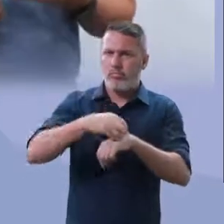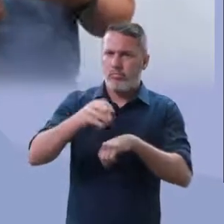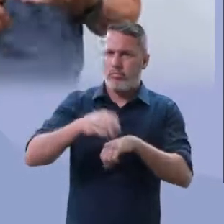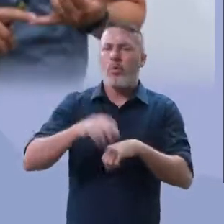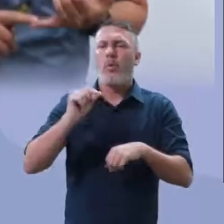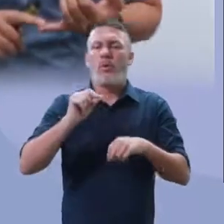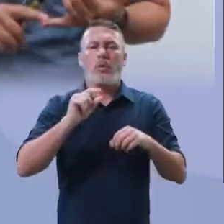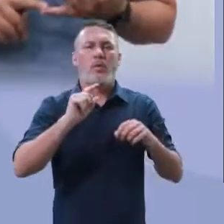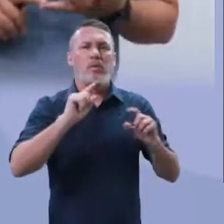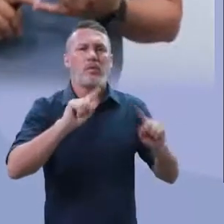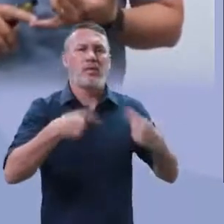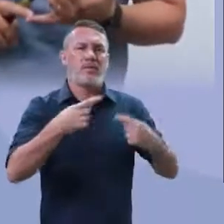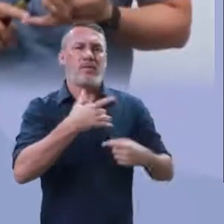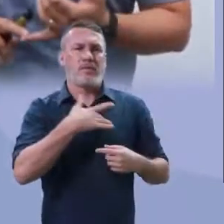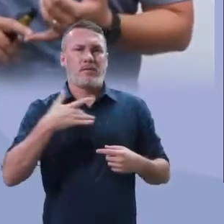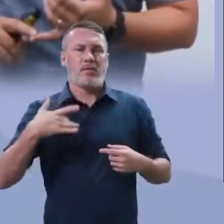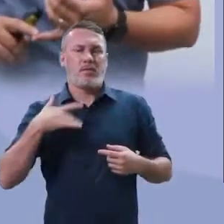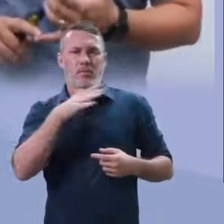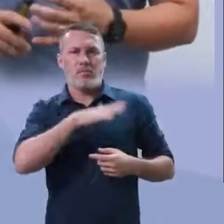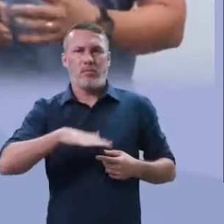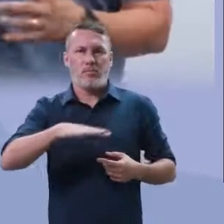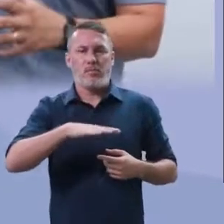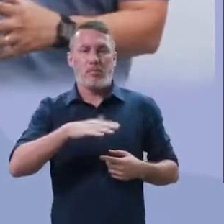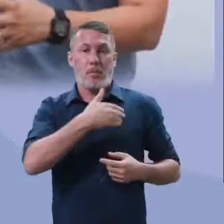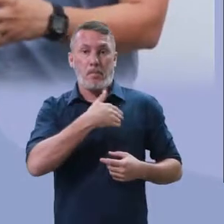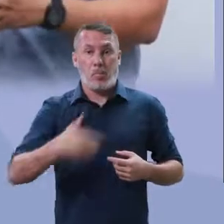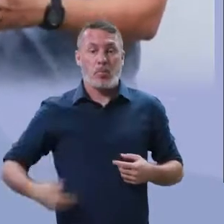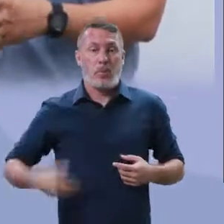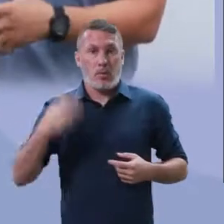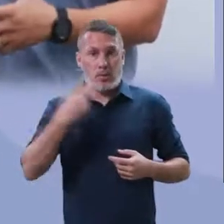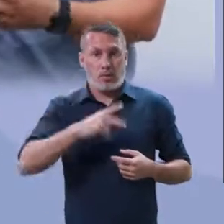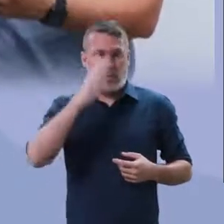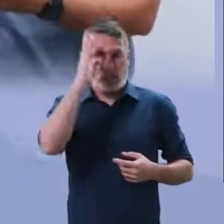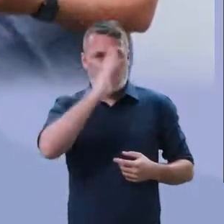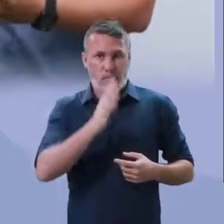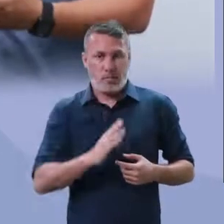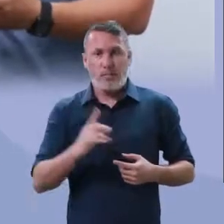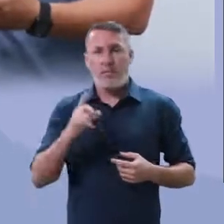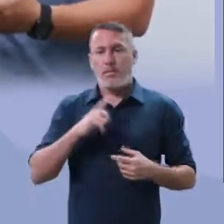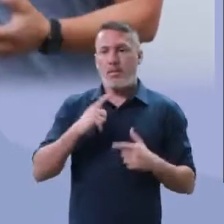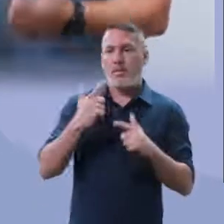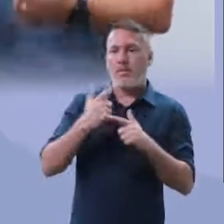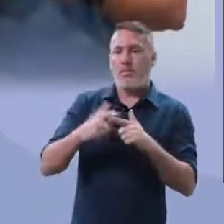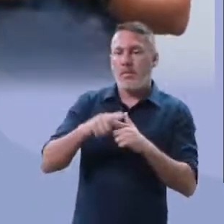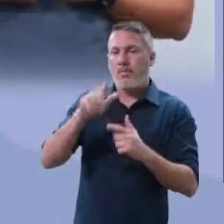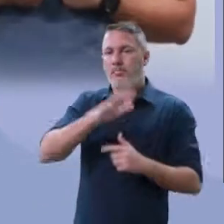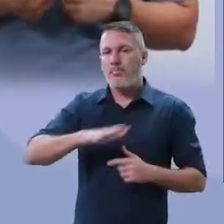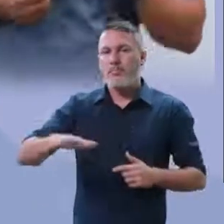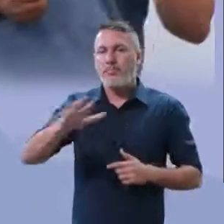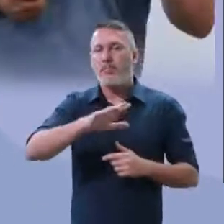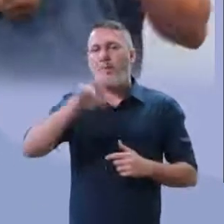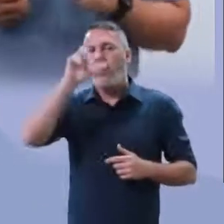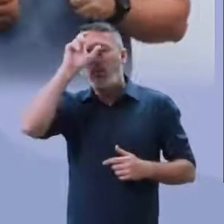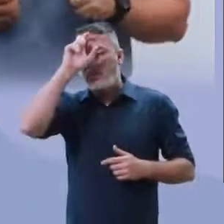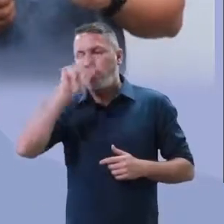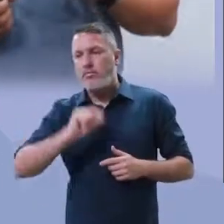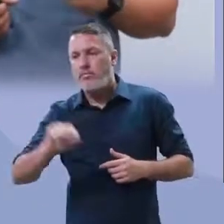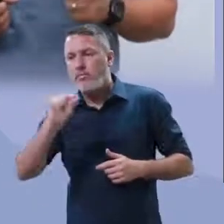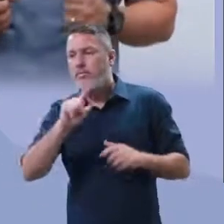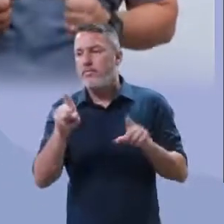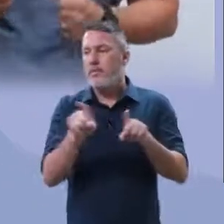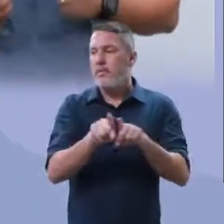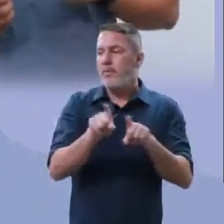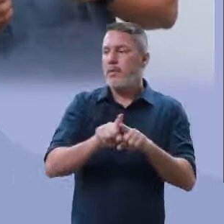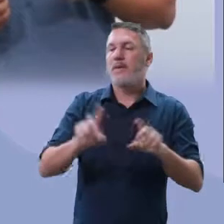sobre os desafios da saúde pública no Brasil, os problemas encontrados em nossos hospitais, conhecemos também depois a outra